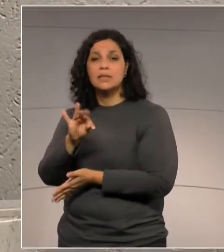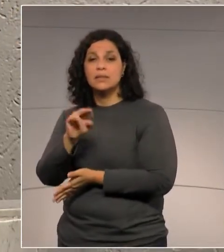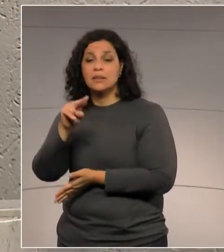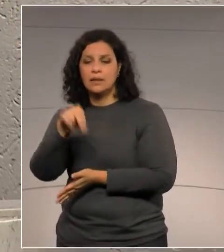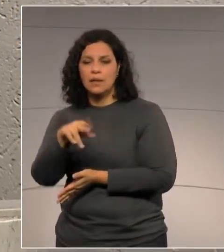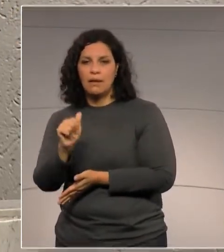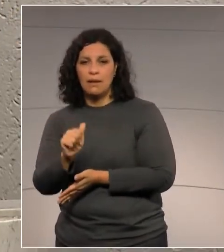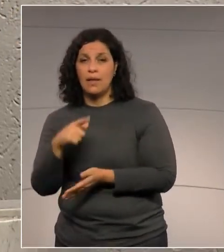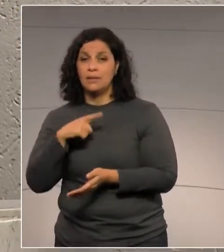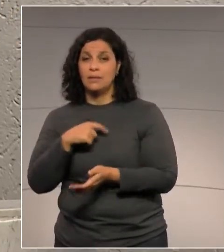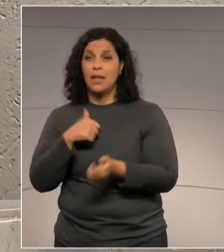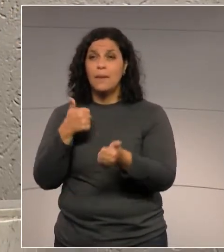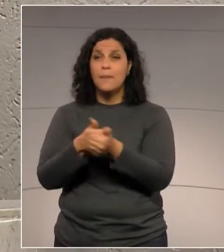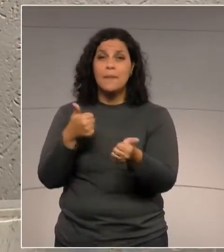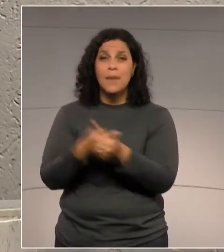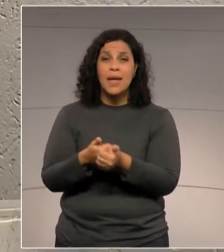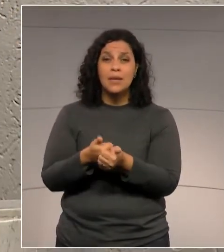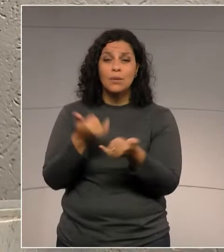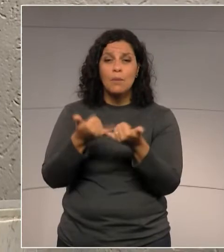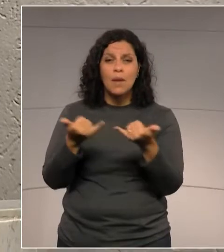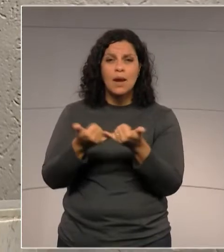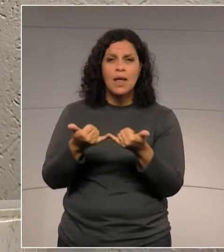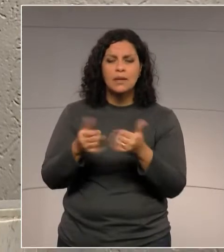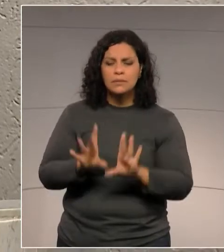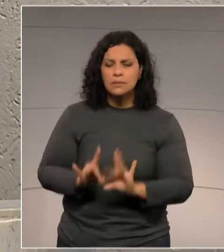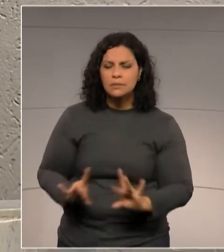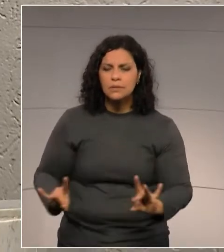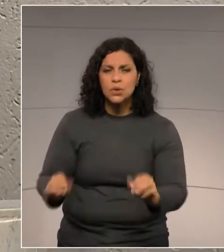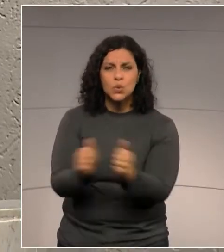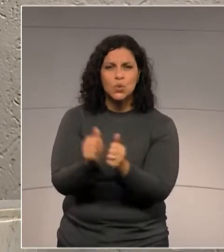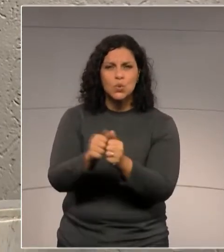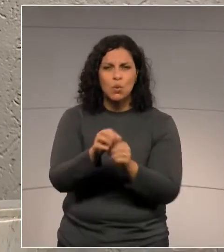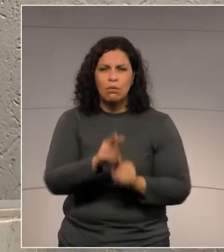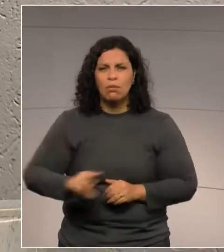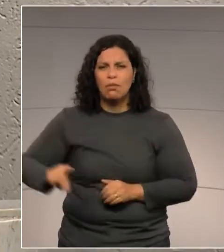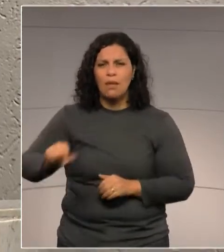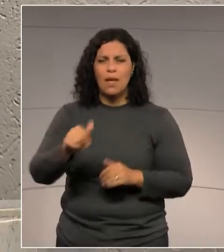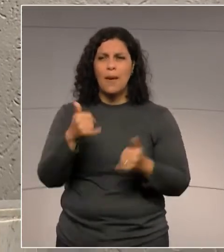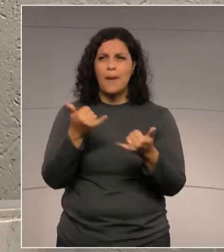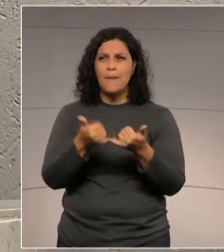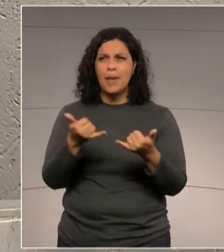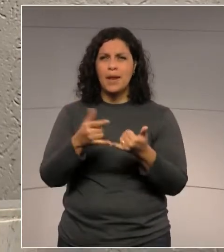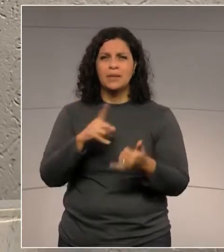Porque a restinga é quase colada só ao solo. Ela tem